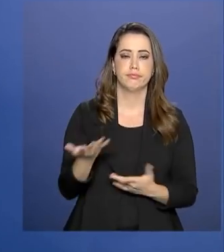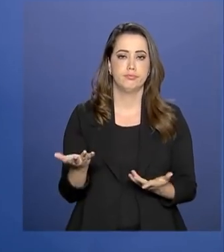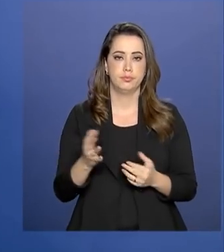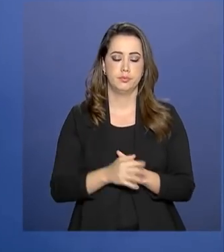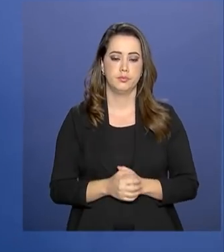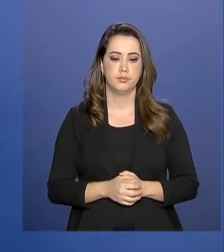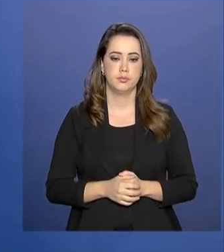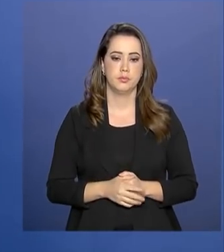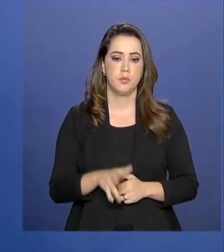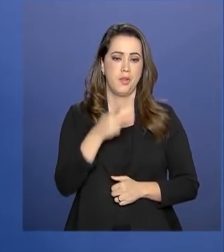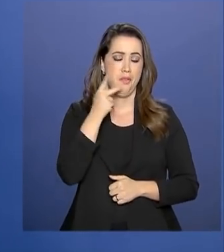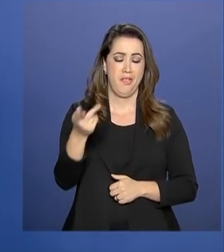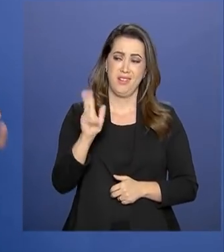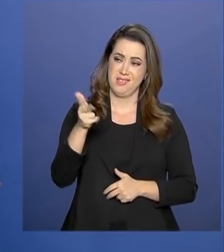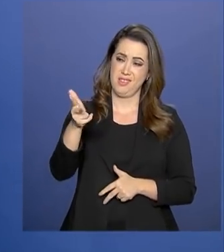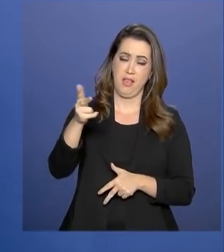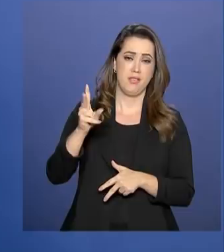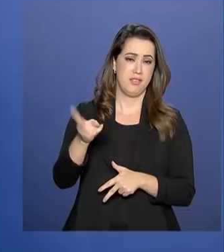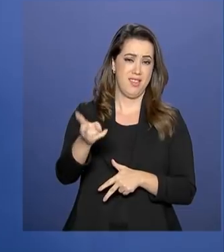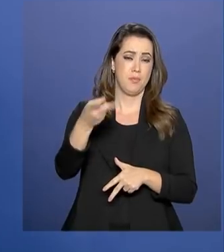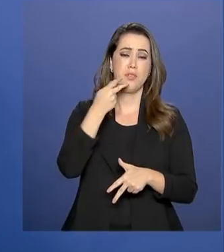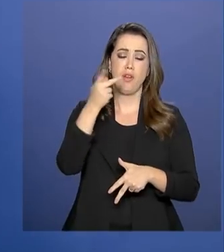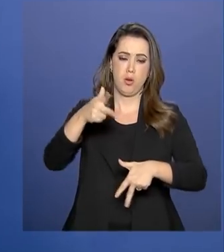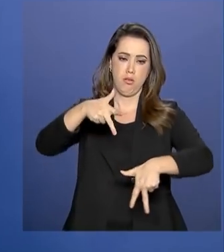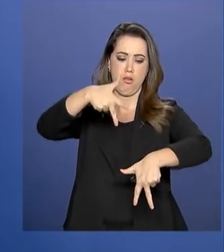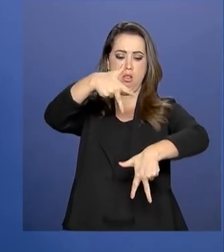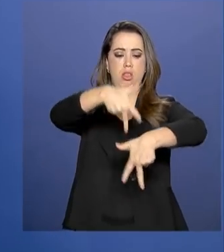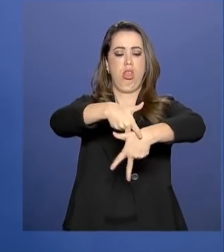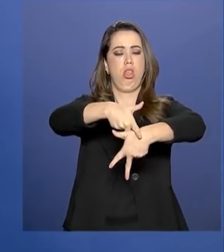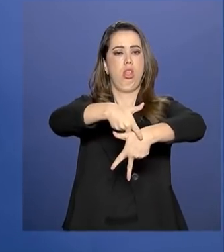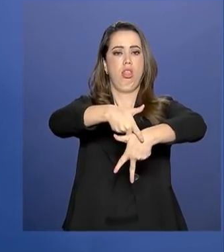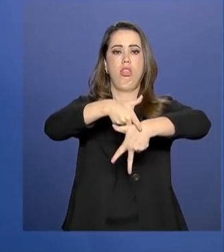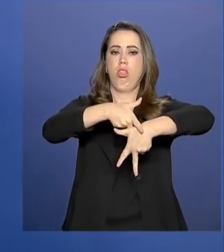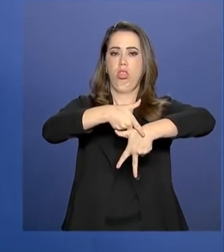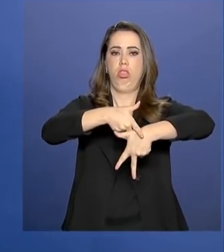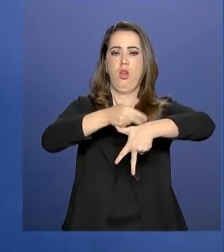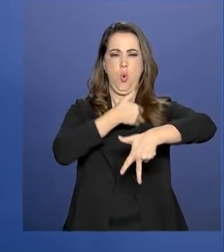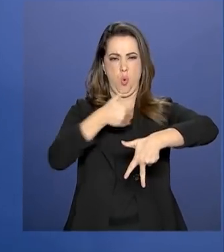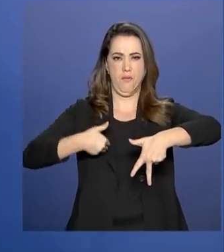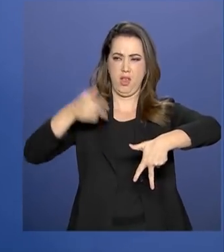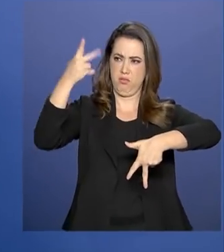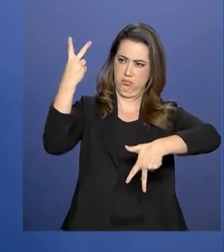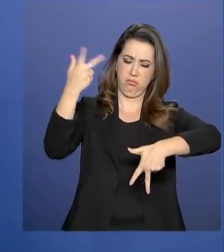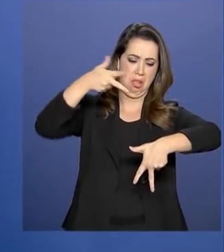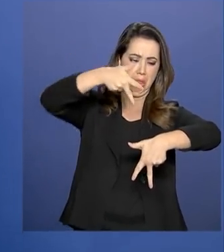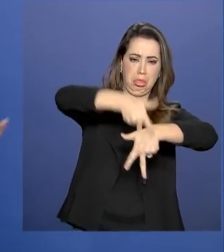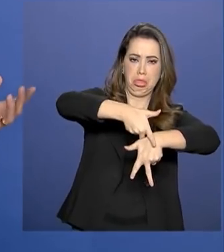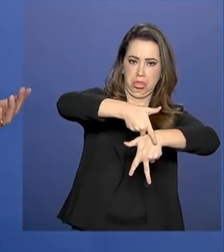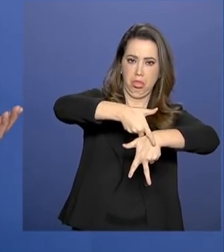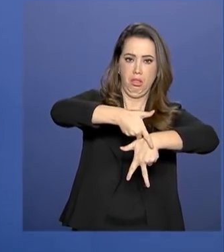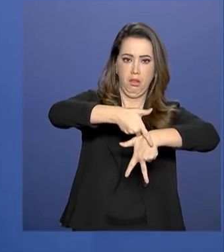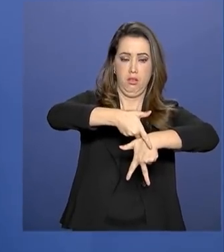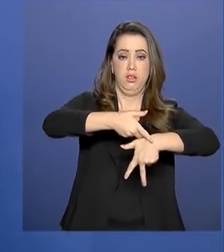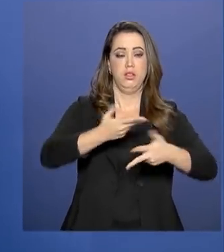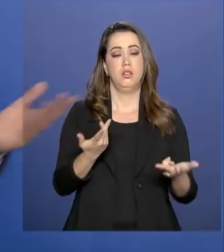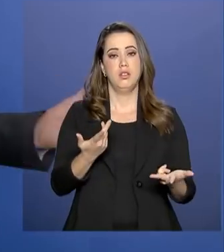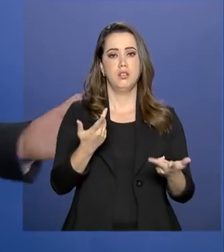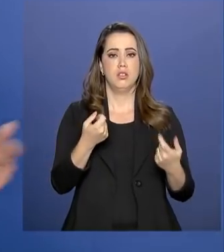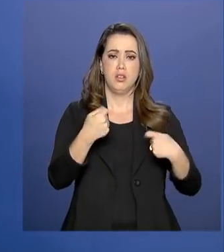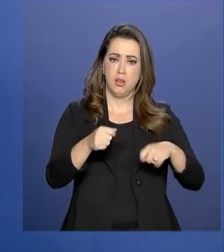tempo, tirar o estado do cangote, foi traduzido agora com um trabalho maravilhoso dessa equipe econômica e também